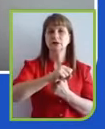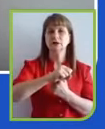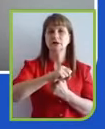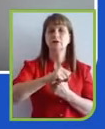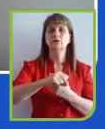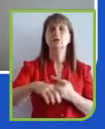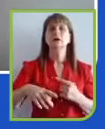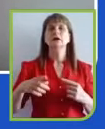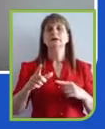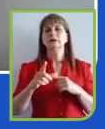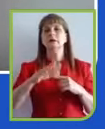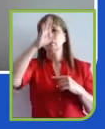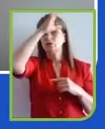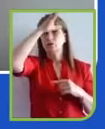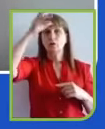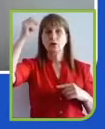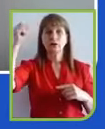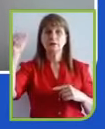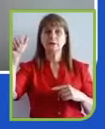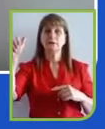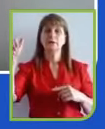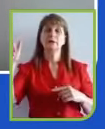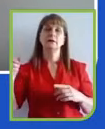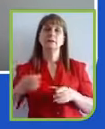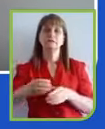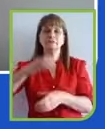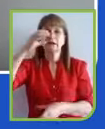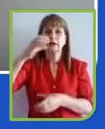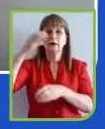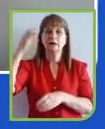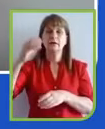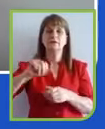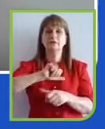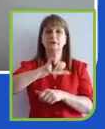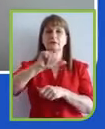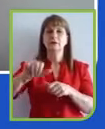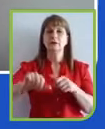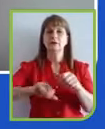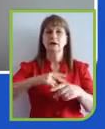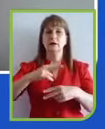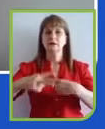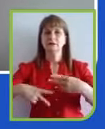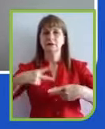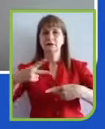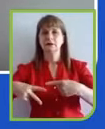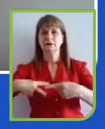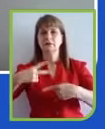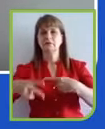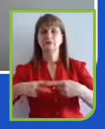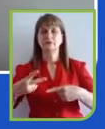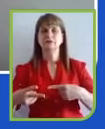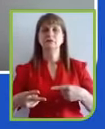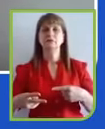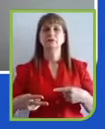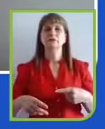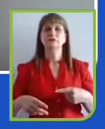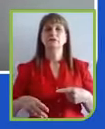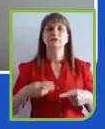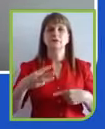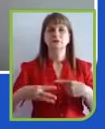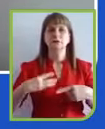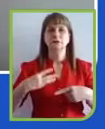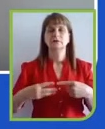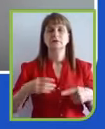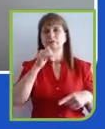a gente vê a Brahma falando muito sobre cultura, falando muito sobre a questão da qualidade dos ingredientes, agricultura